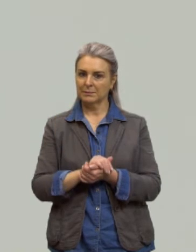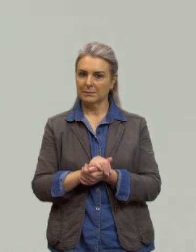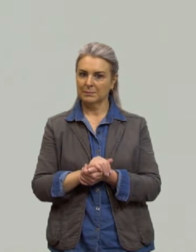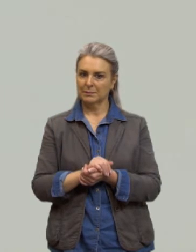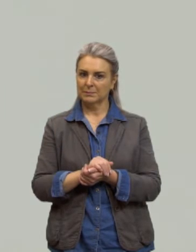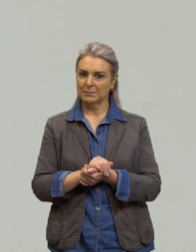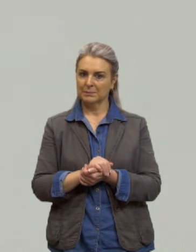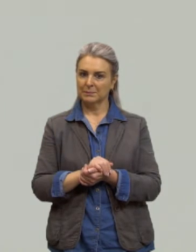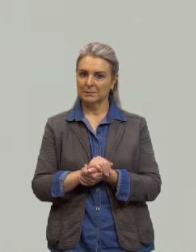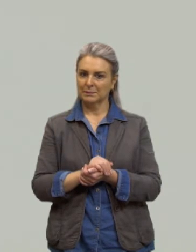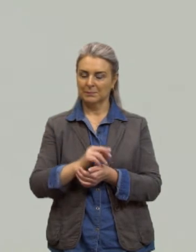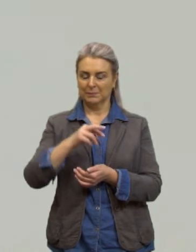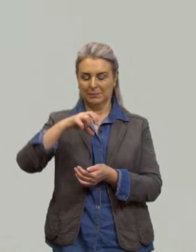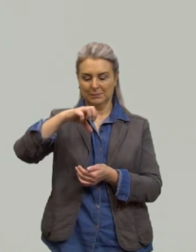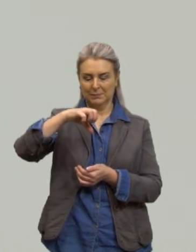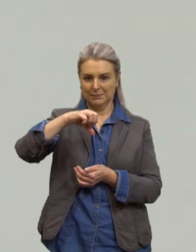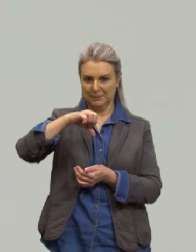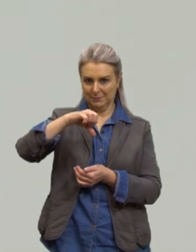nove